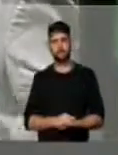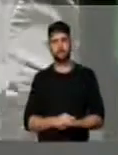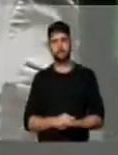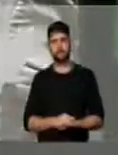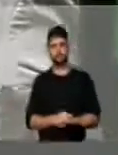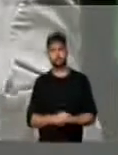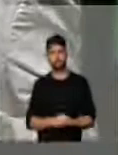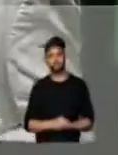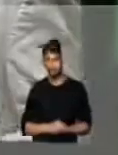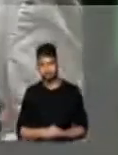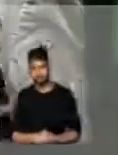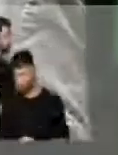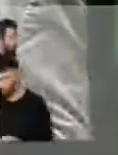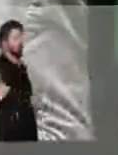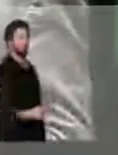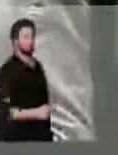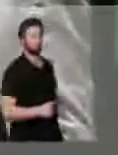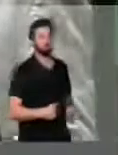E, para surpresa minha,